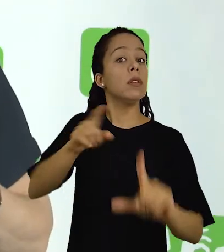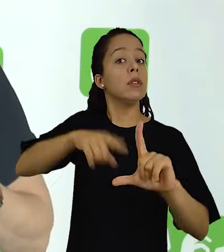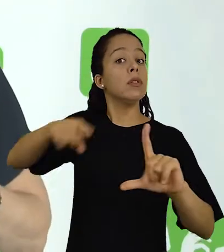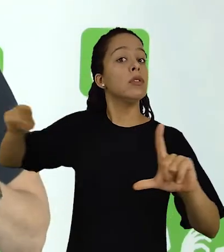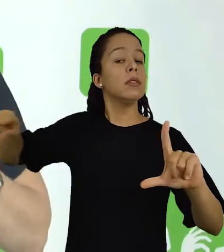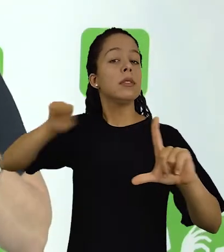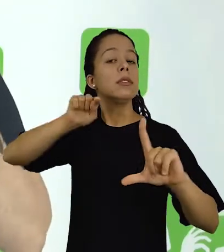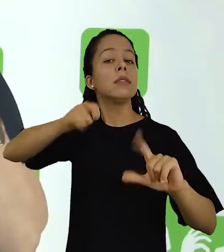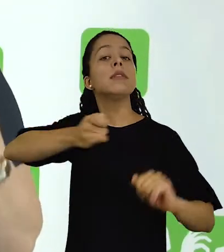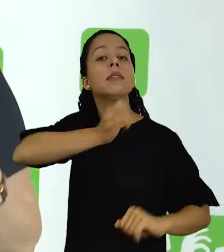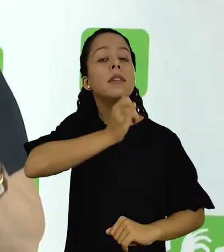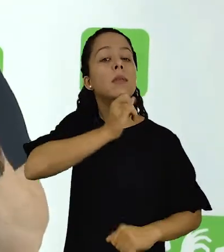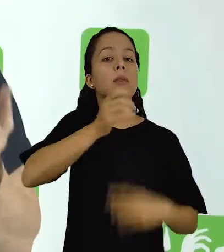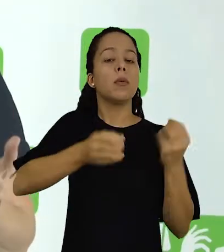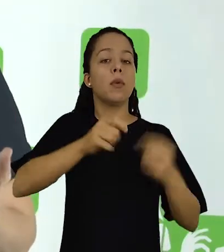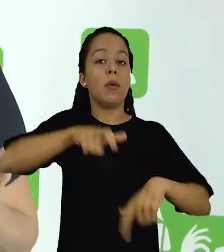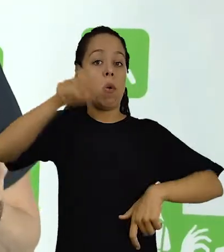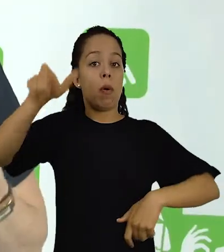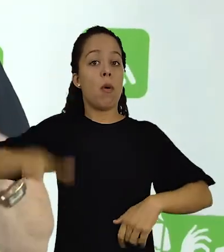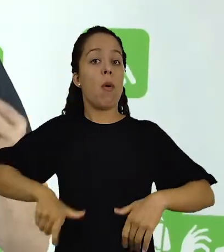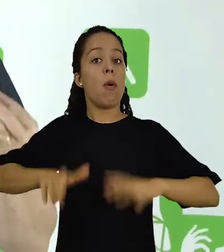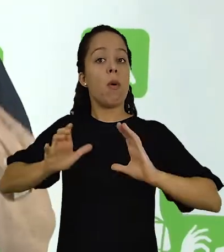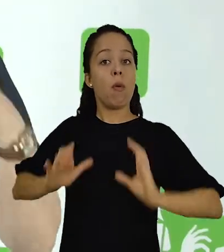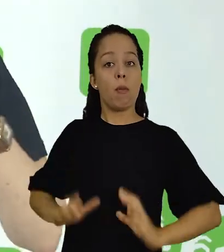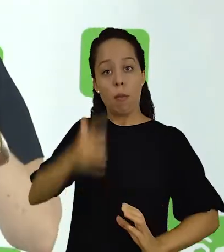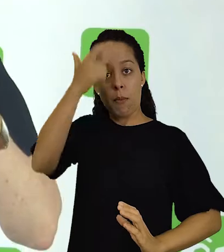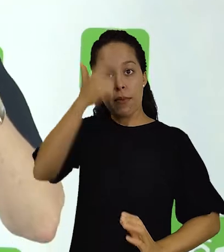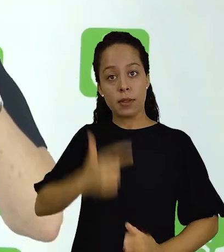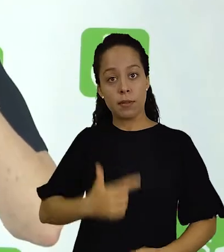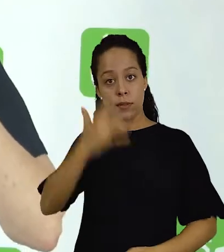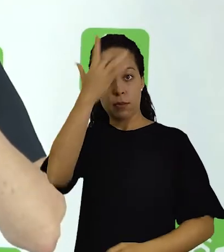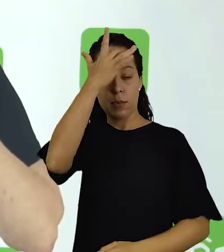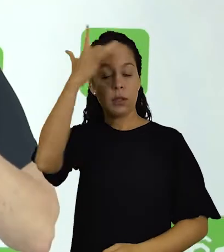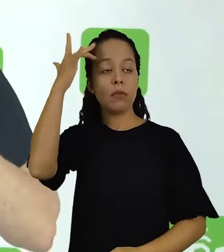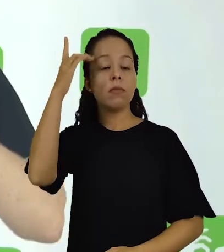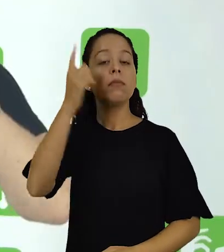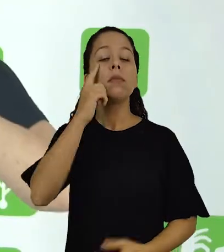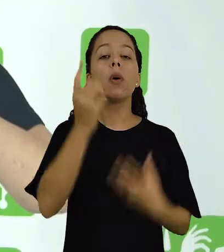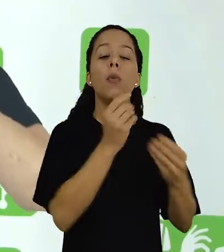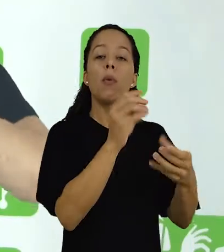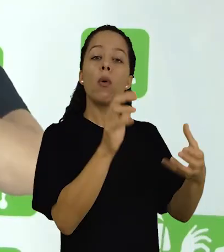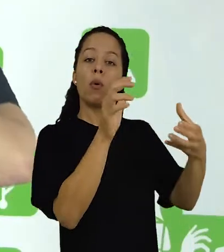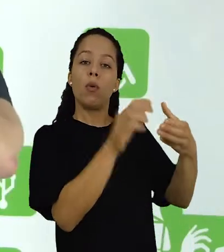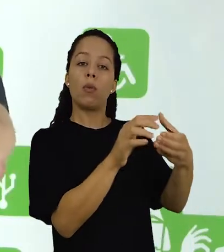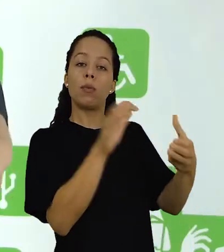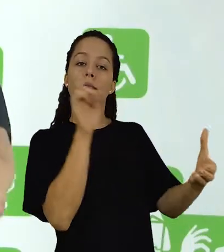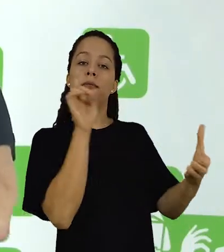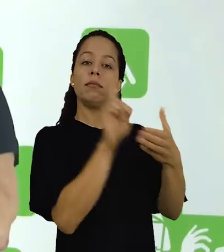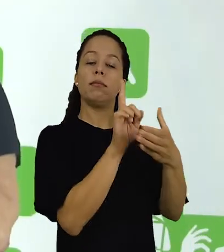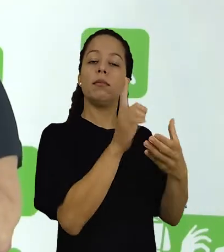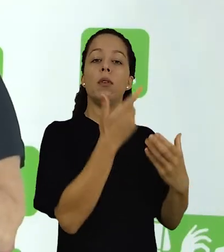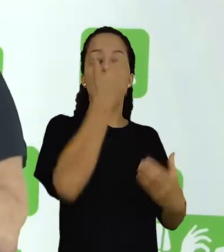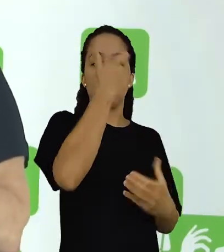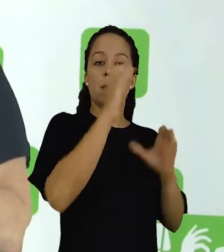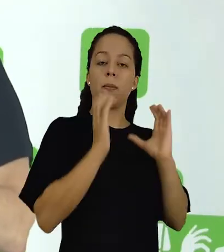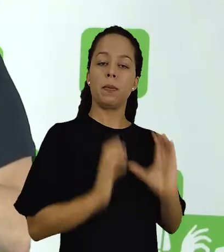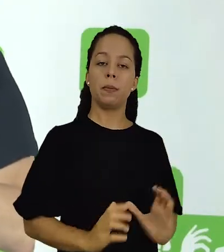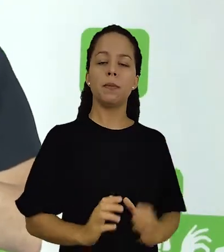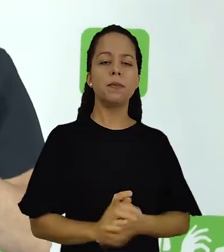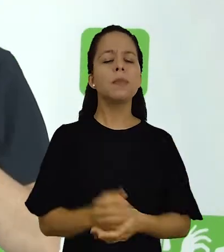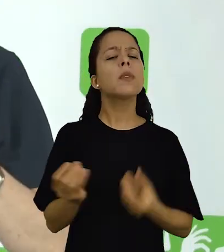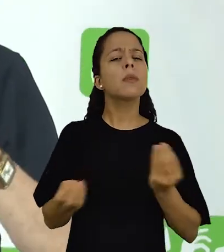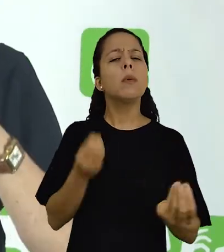frequência e a intensidade, por exemplo, de comportamento de alguns indivíduos em relação a um determinado grupo.